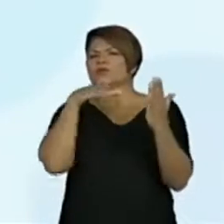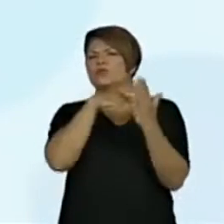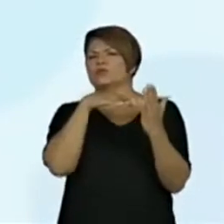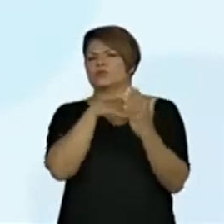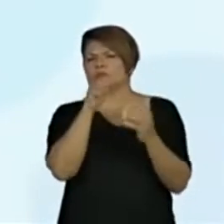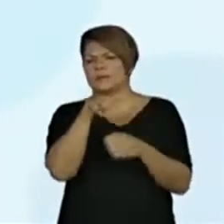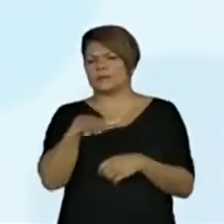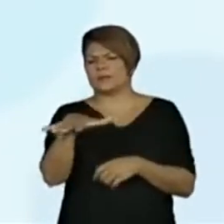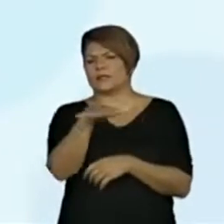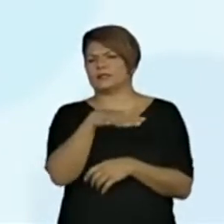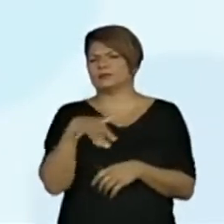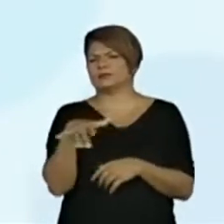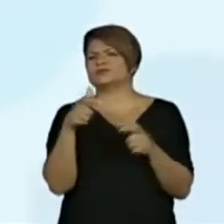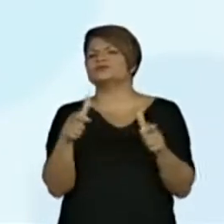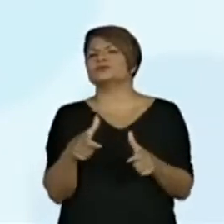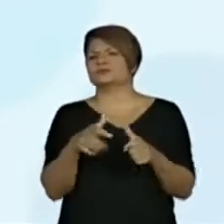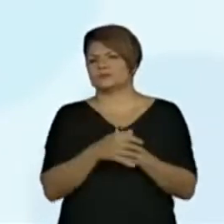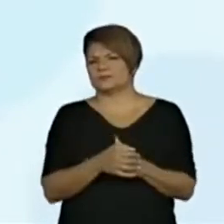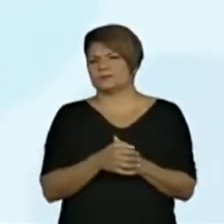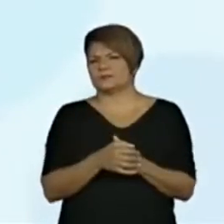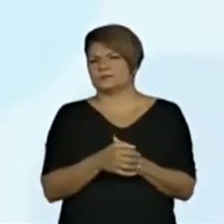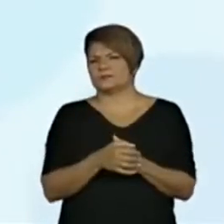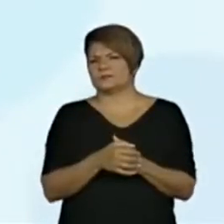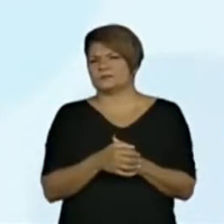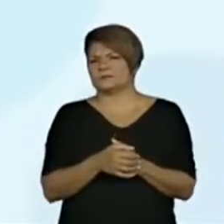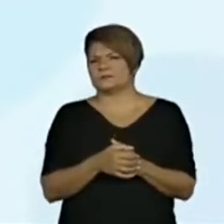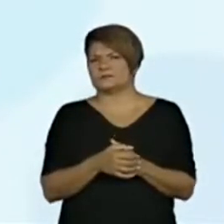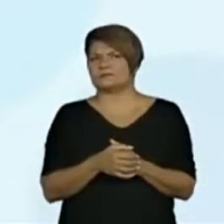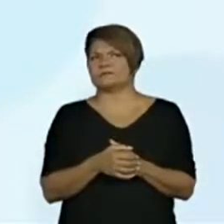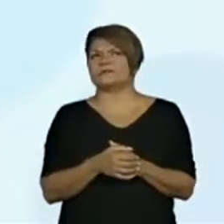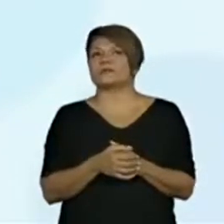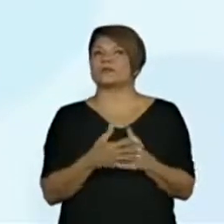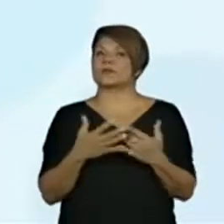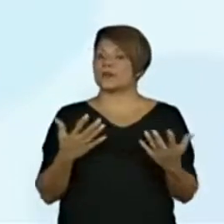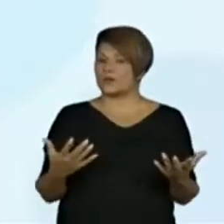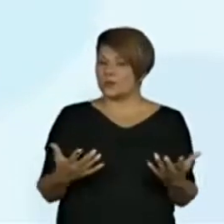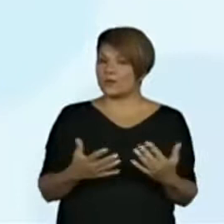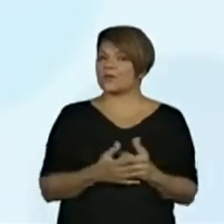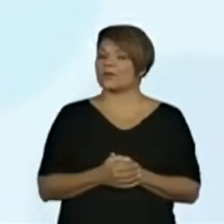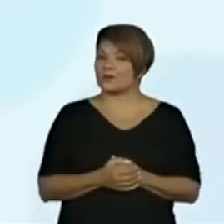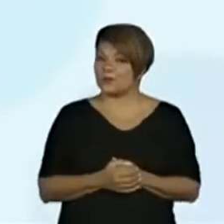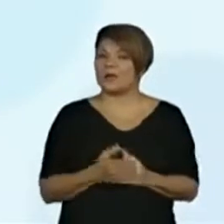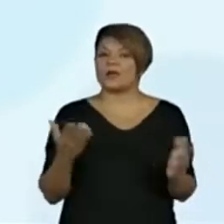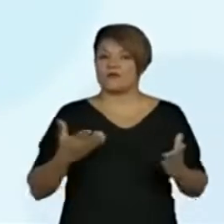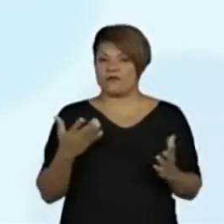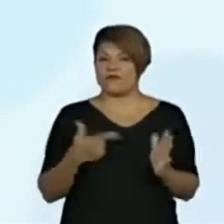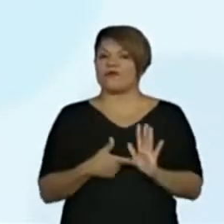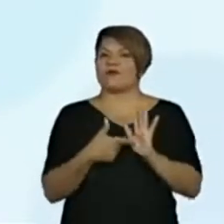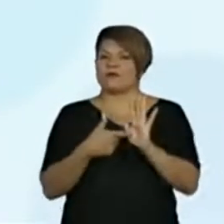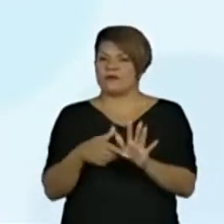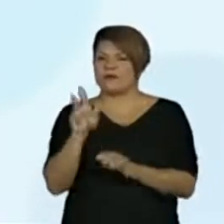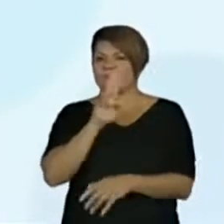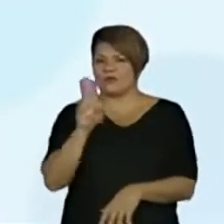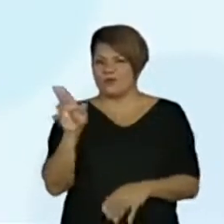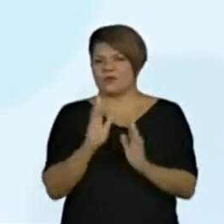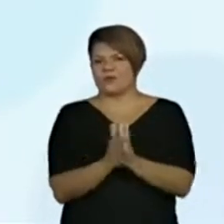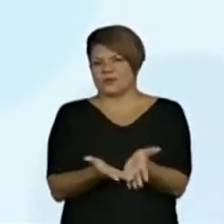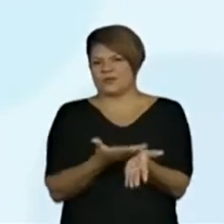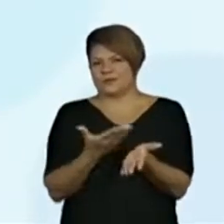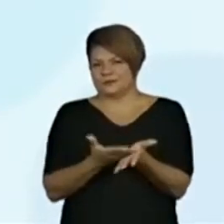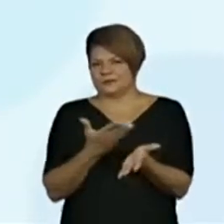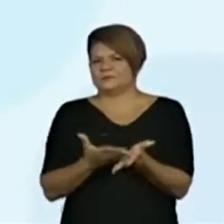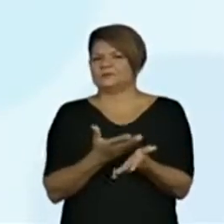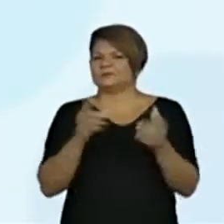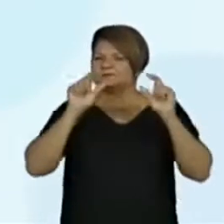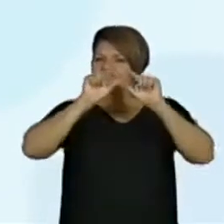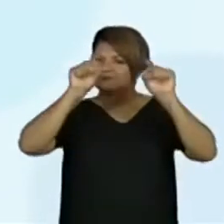o ambiente que eu vejo? Vamos trazer mais informação. Olha só. Agora apareceu o nome do livro, que é o